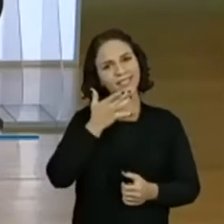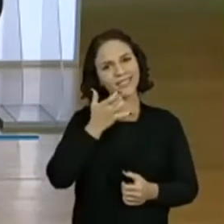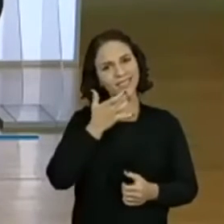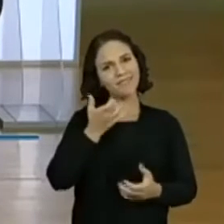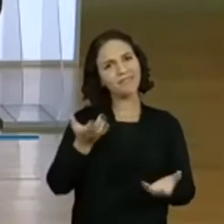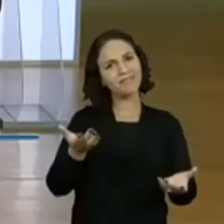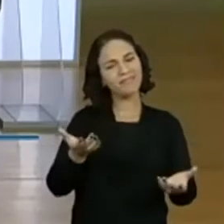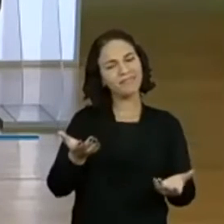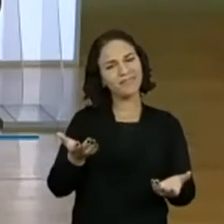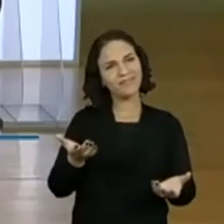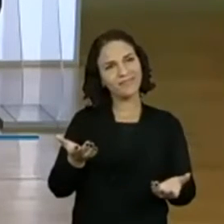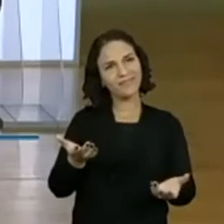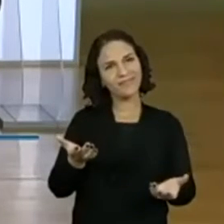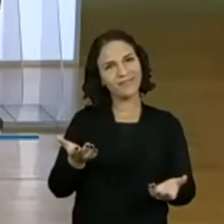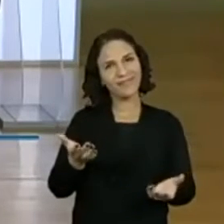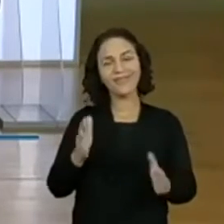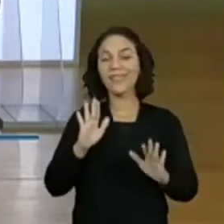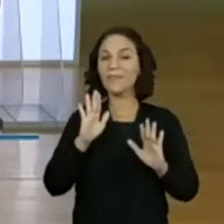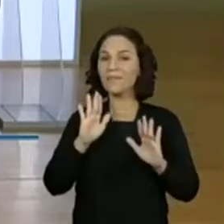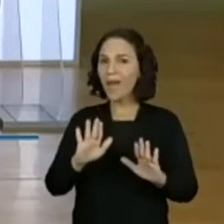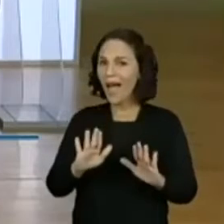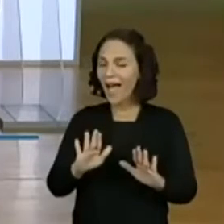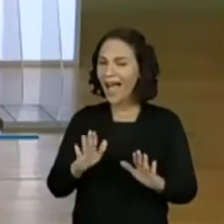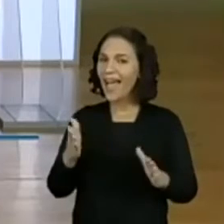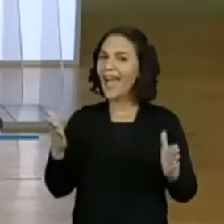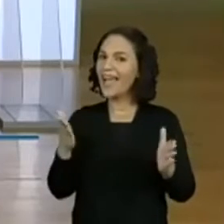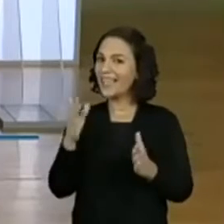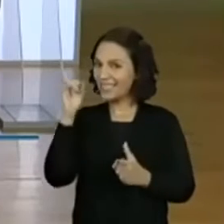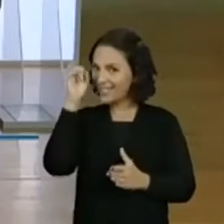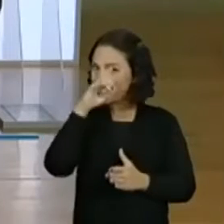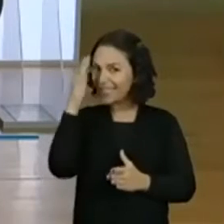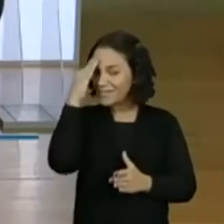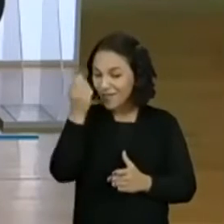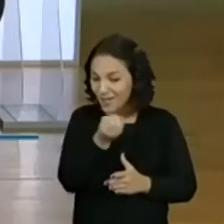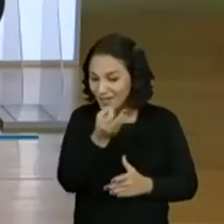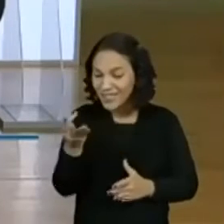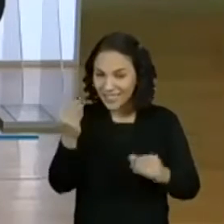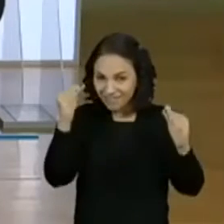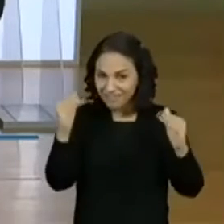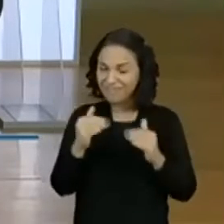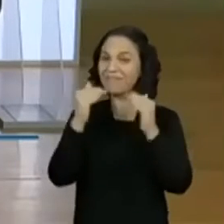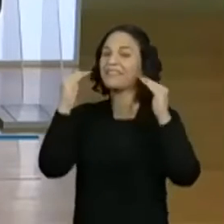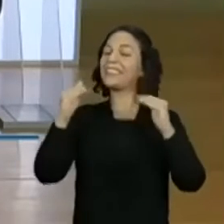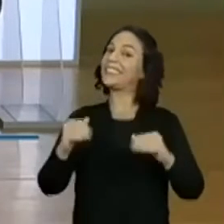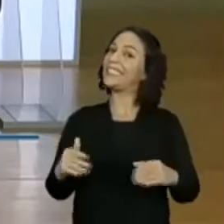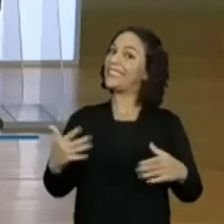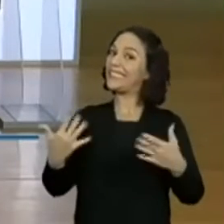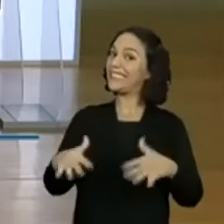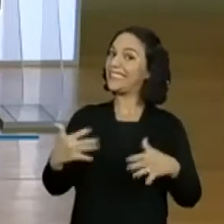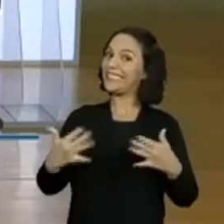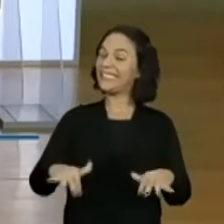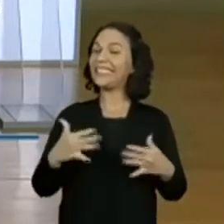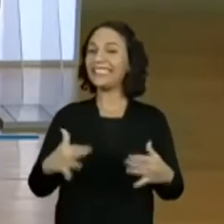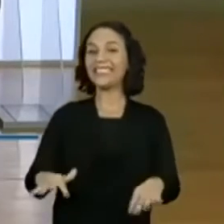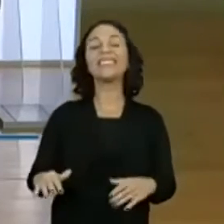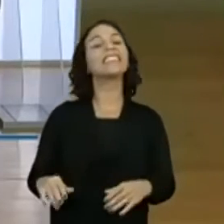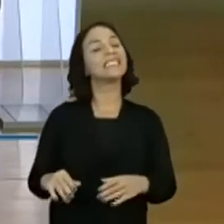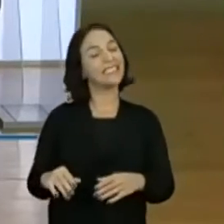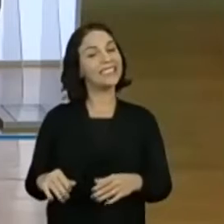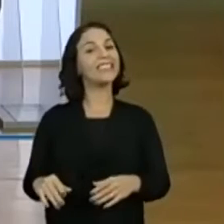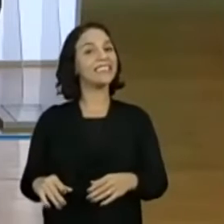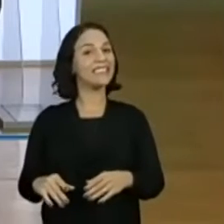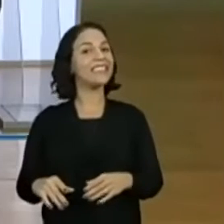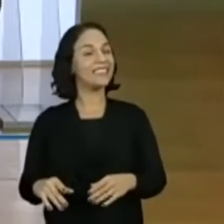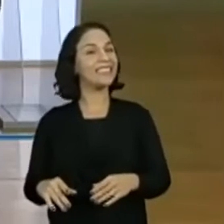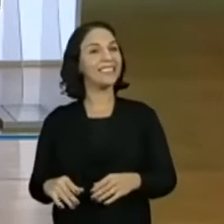Achei fácil. Eu entro, olha que legal. parte difícil é saber a quantidade, estimar aproximadamente o mais correto